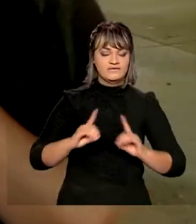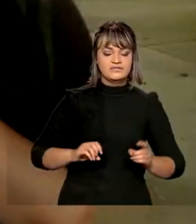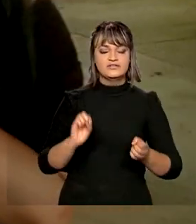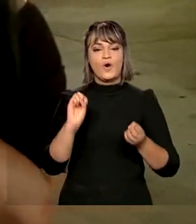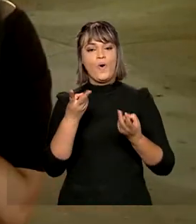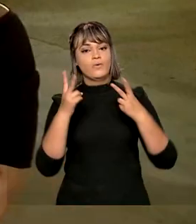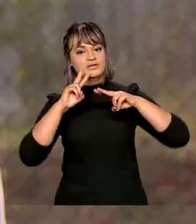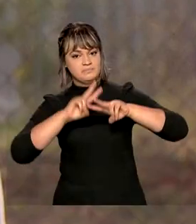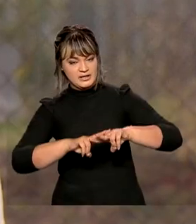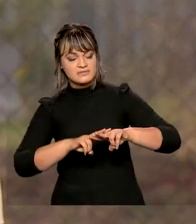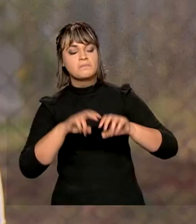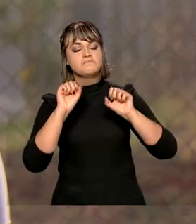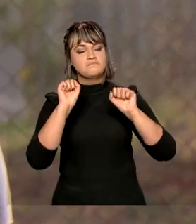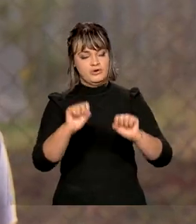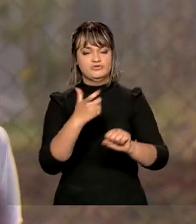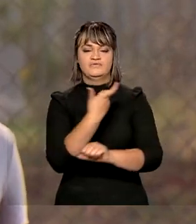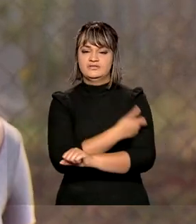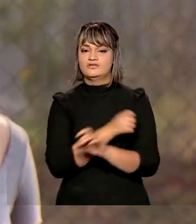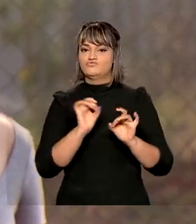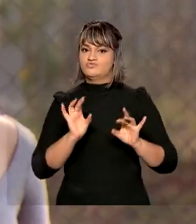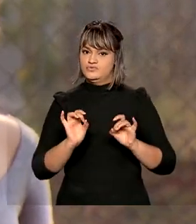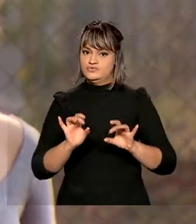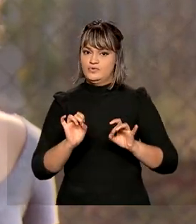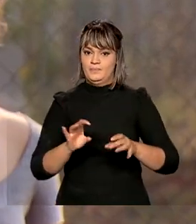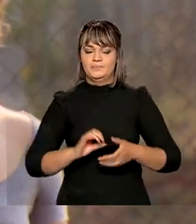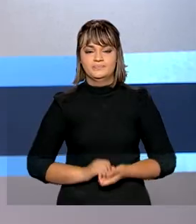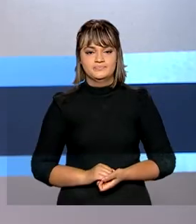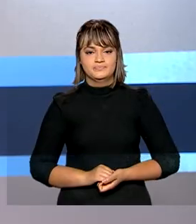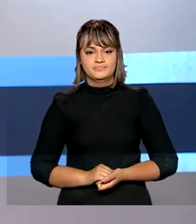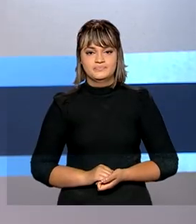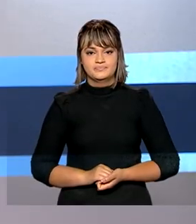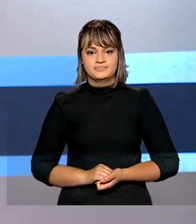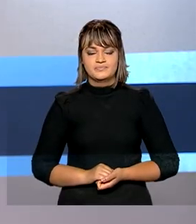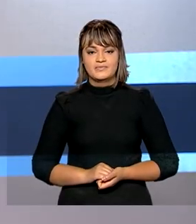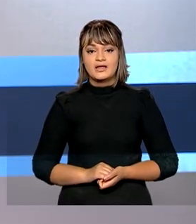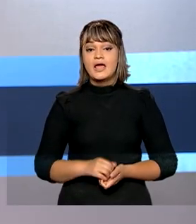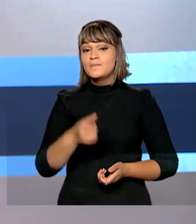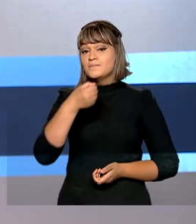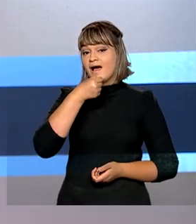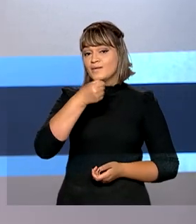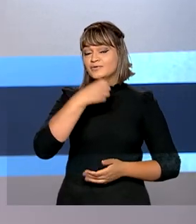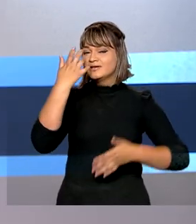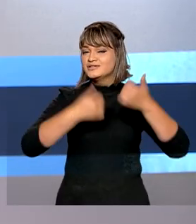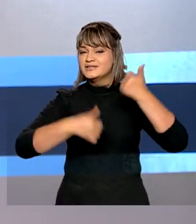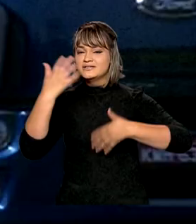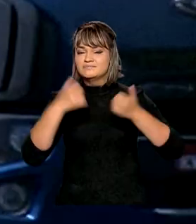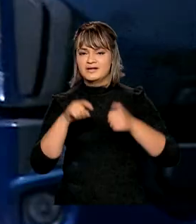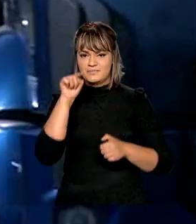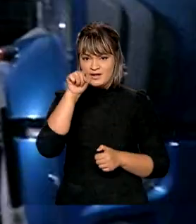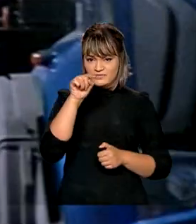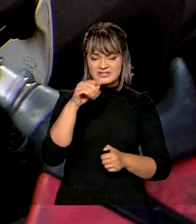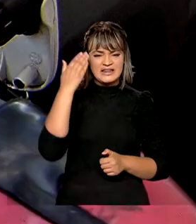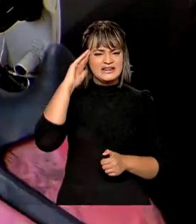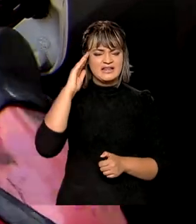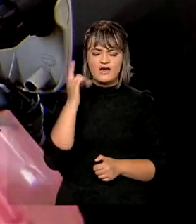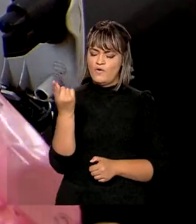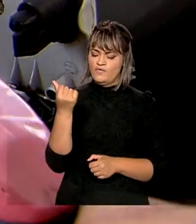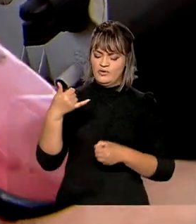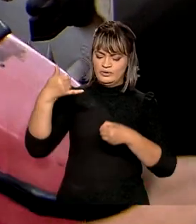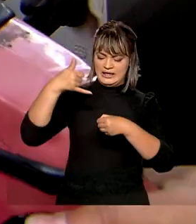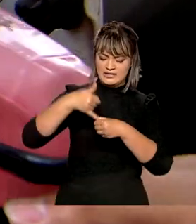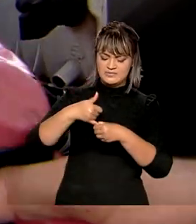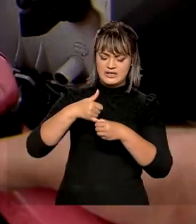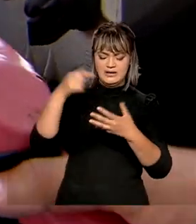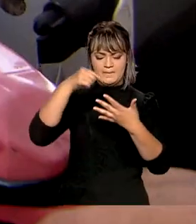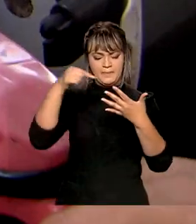permanente ou privados de liberdade serão vacinados. E uma reportagem para o consumidor entender quais